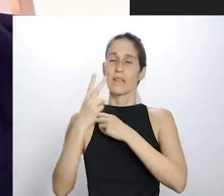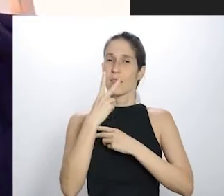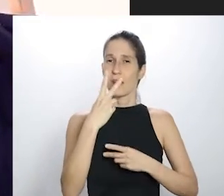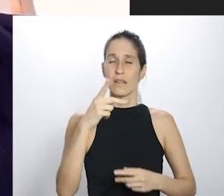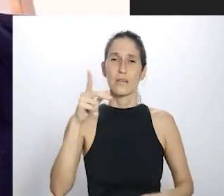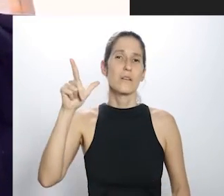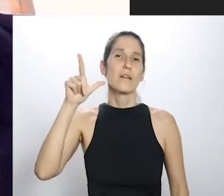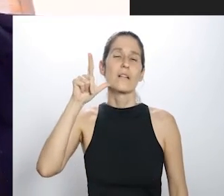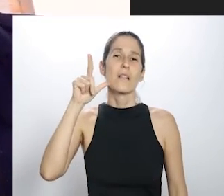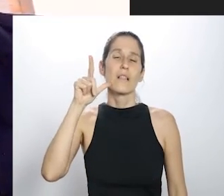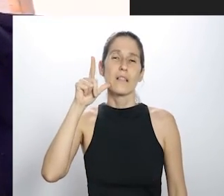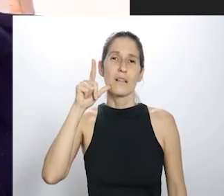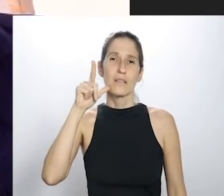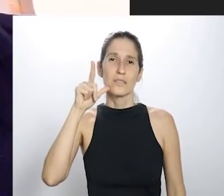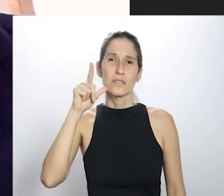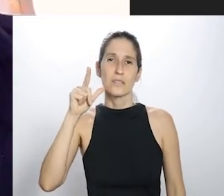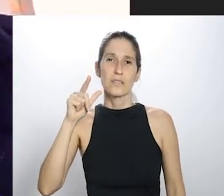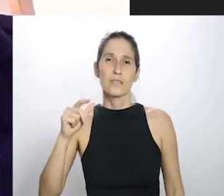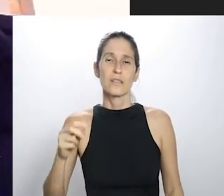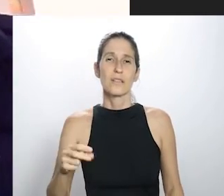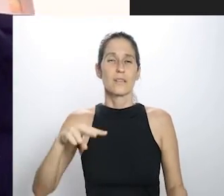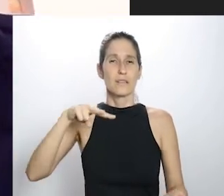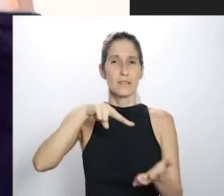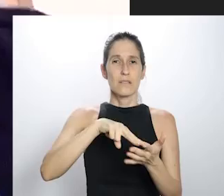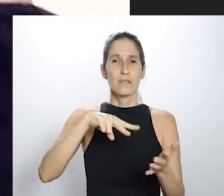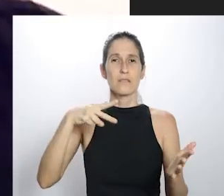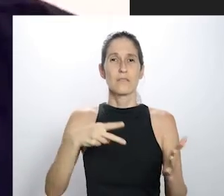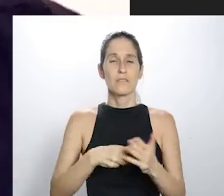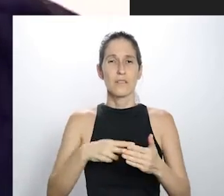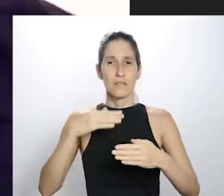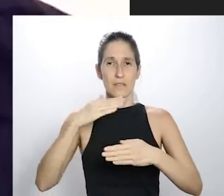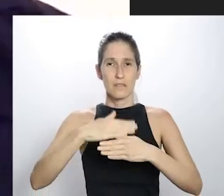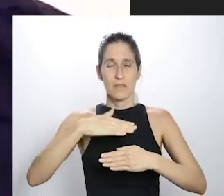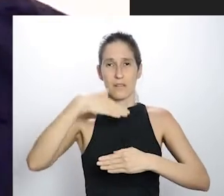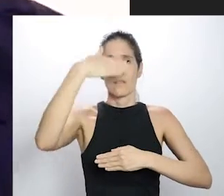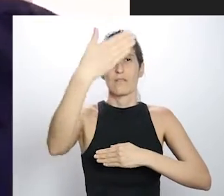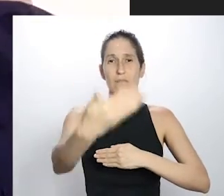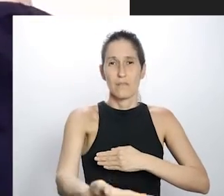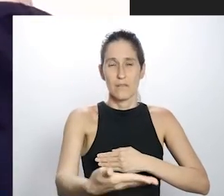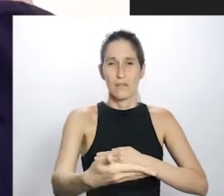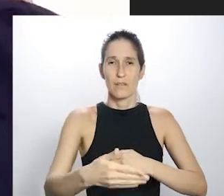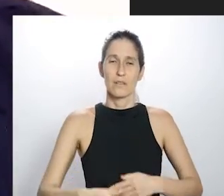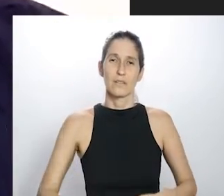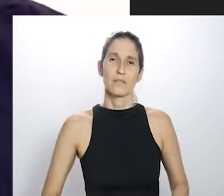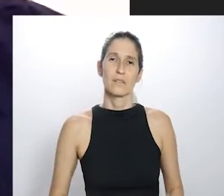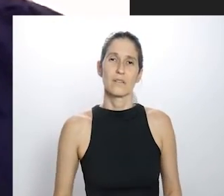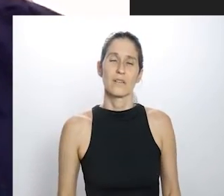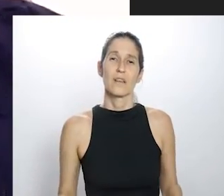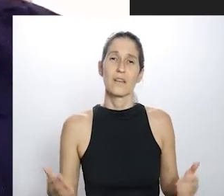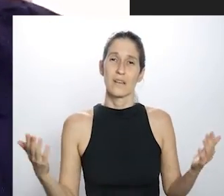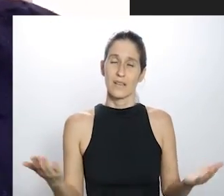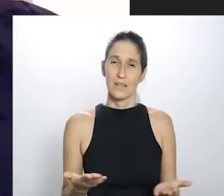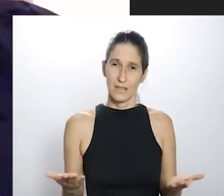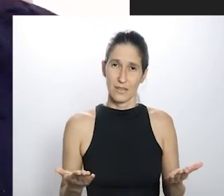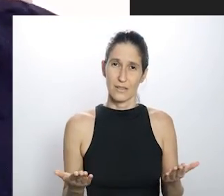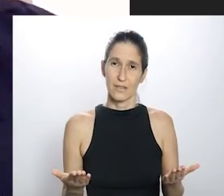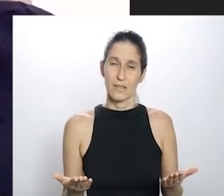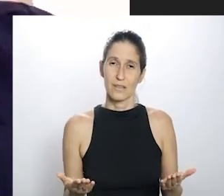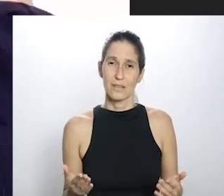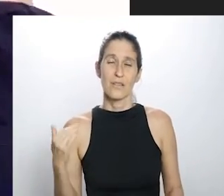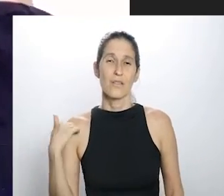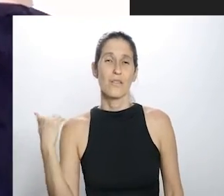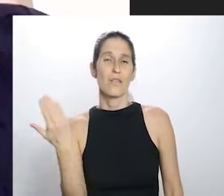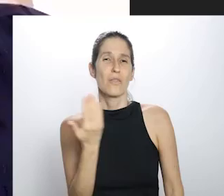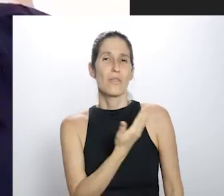absência, né? Que é você estar fora. Abre é fora, então você está fora. e a gente pensar que agora, de certa